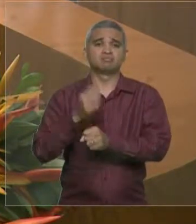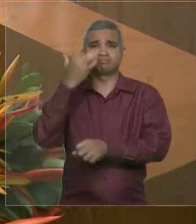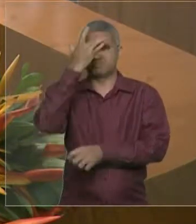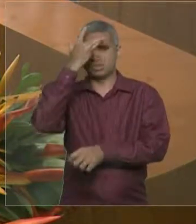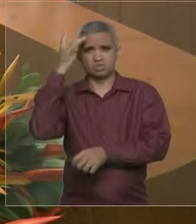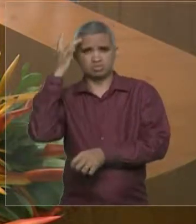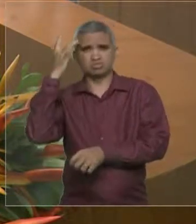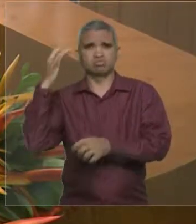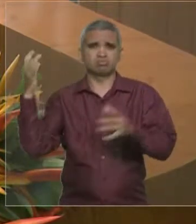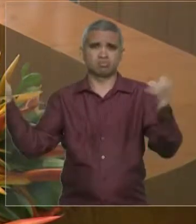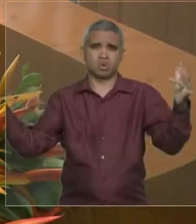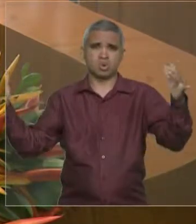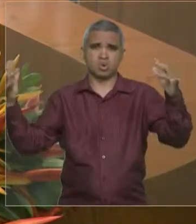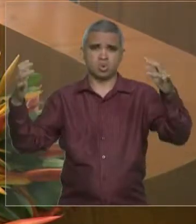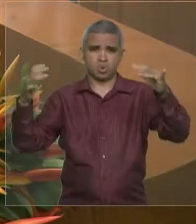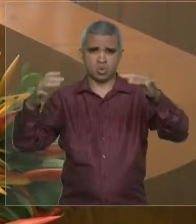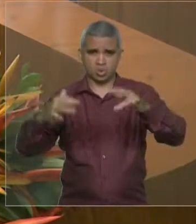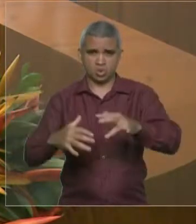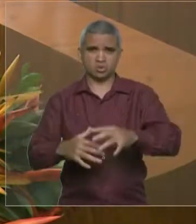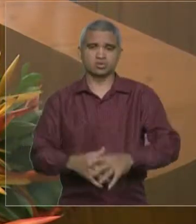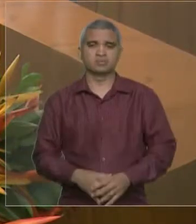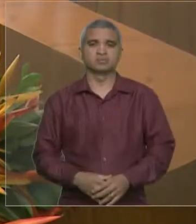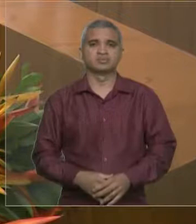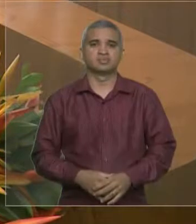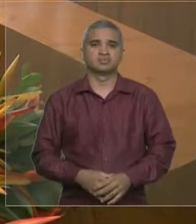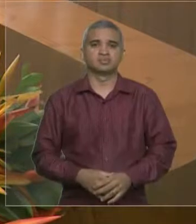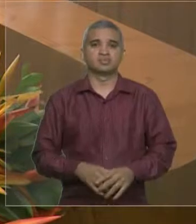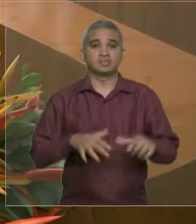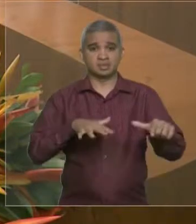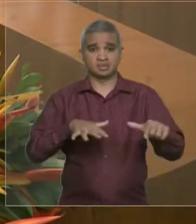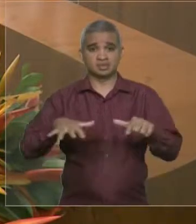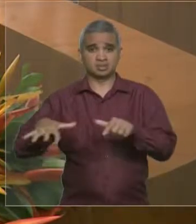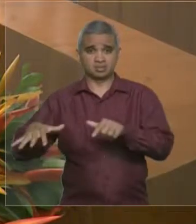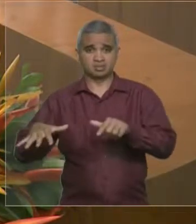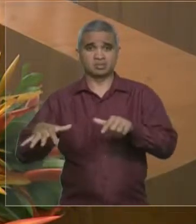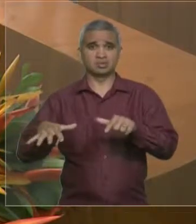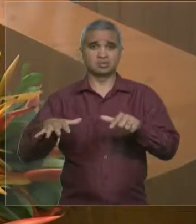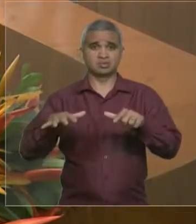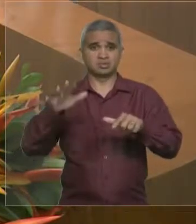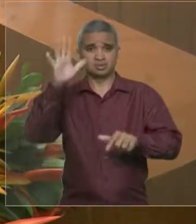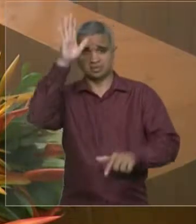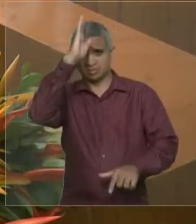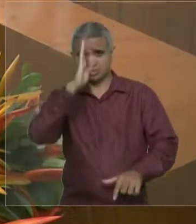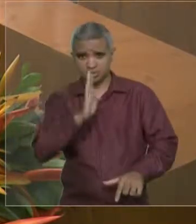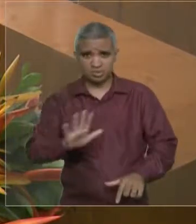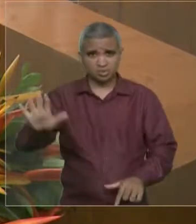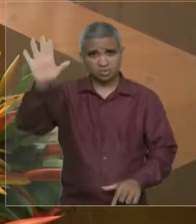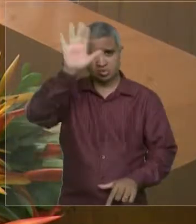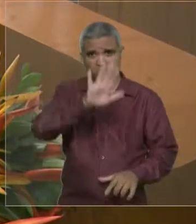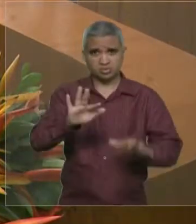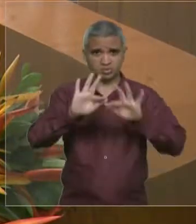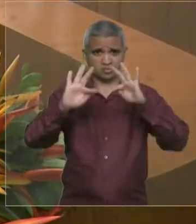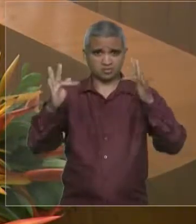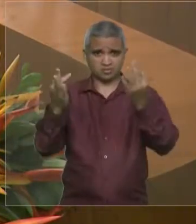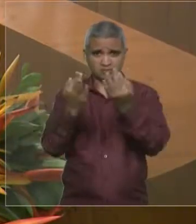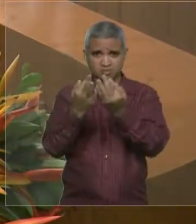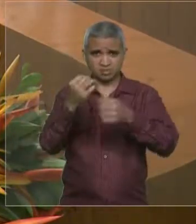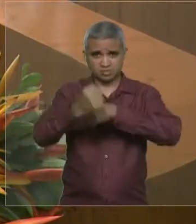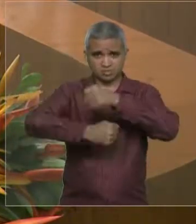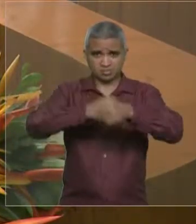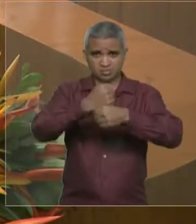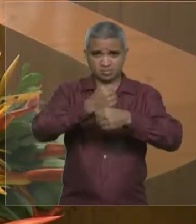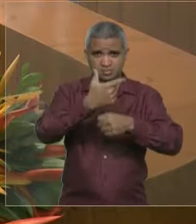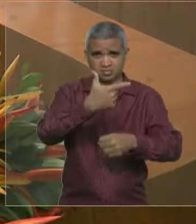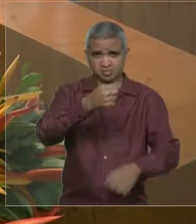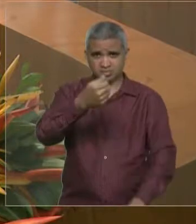A Semana Nacional da Família, deste ano, quer indicar a necessidade da família vivenciar uma